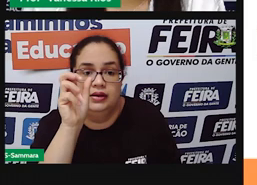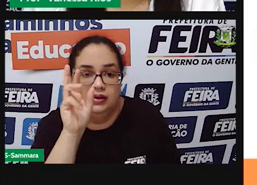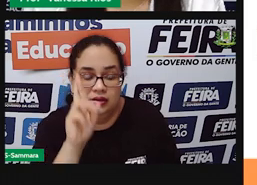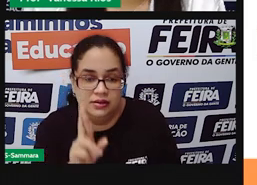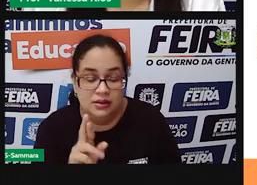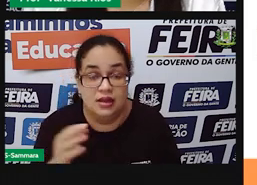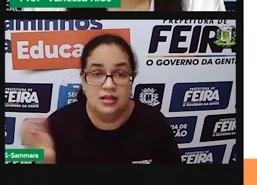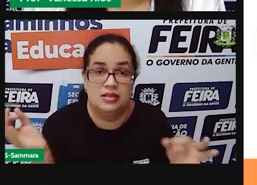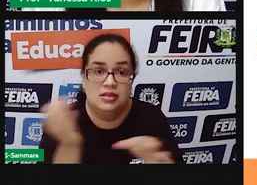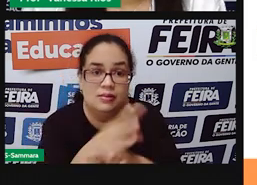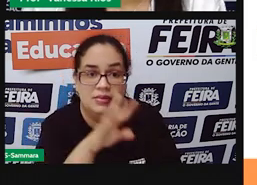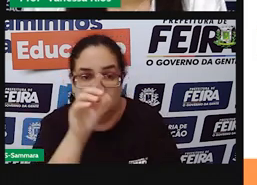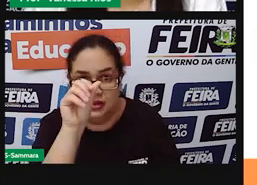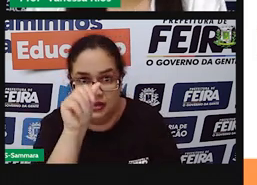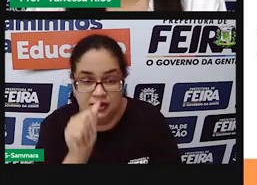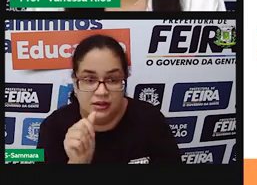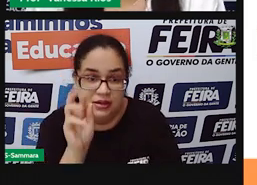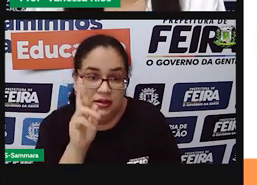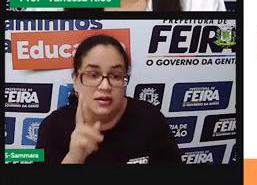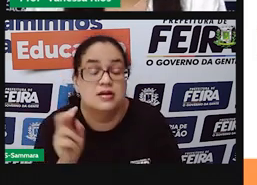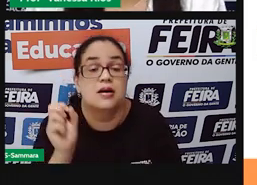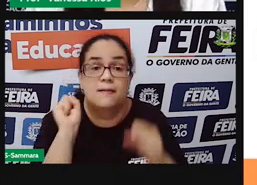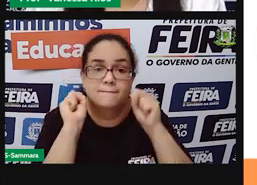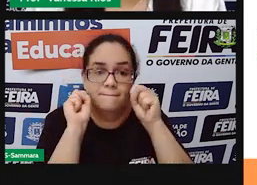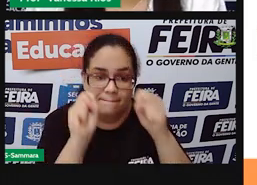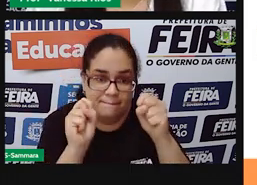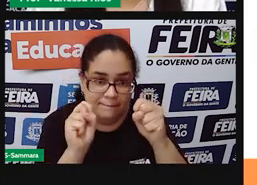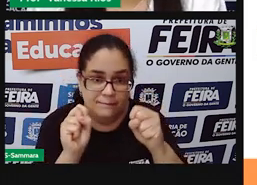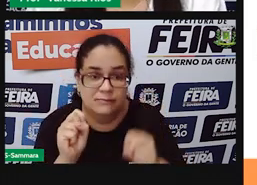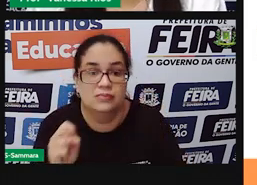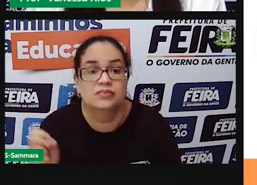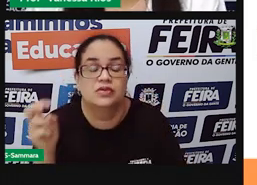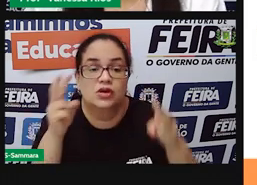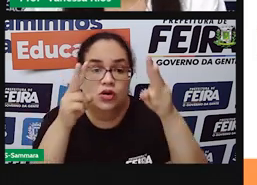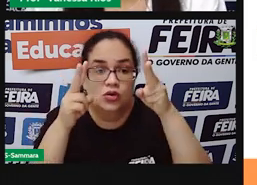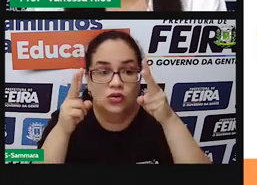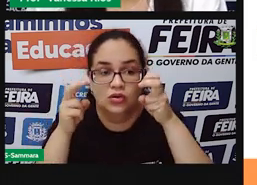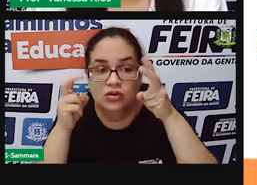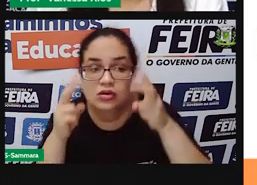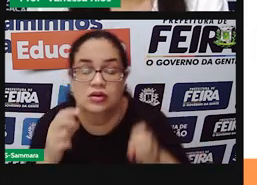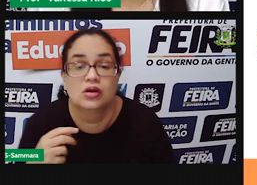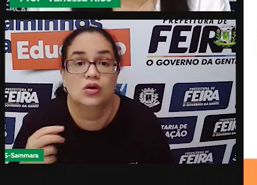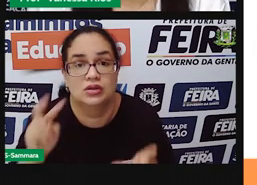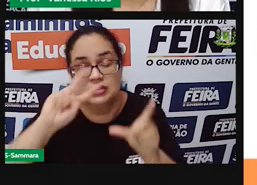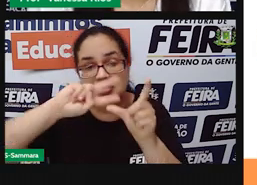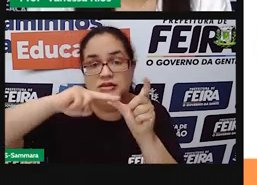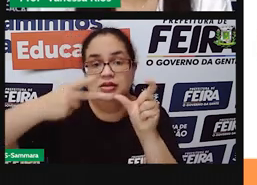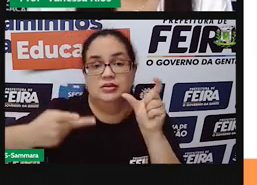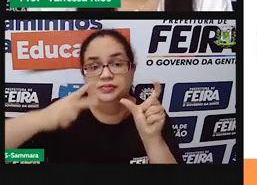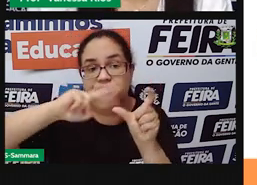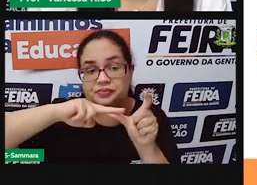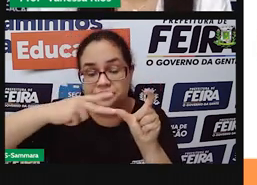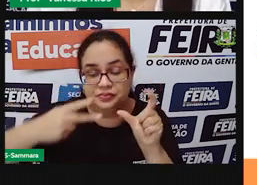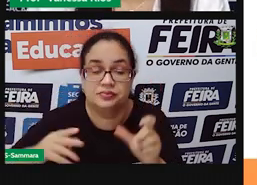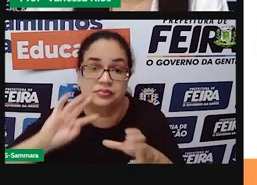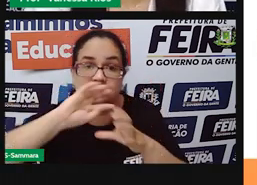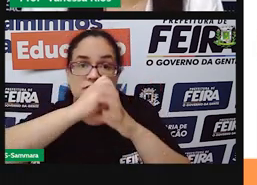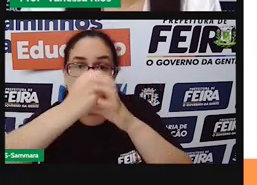AR. A gente pode observar outras classificações ou outras